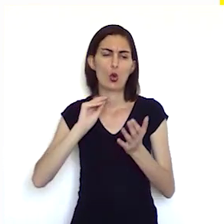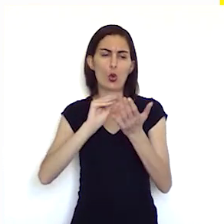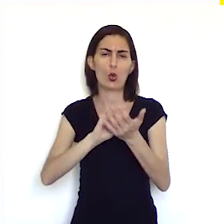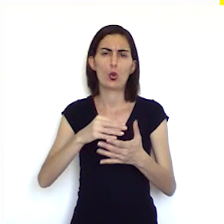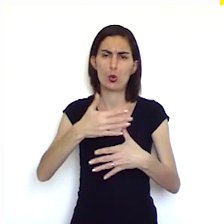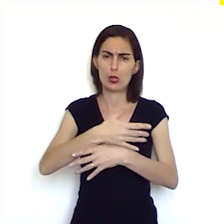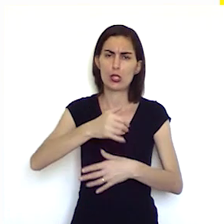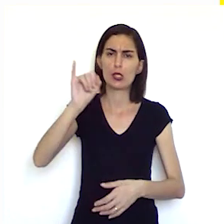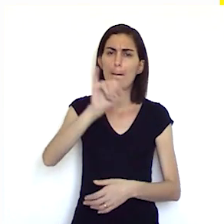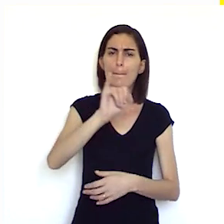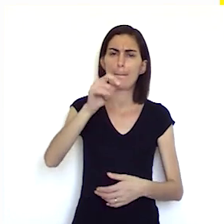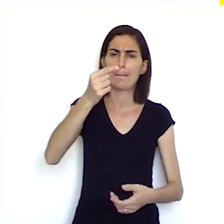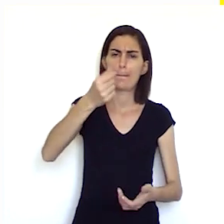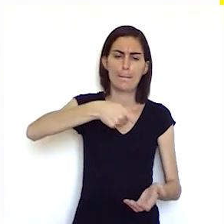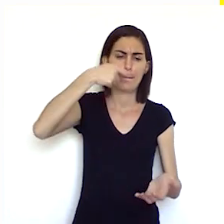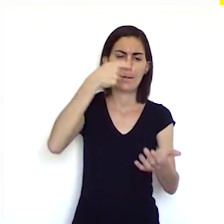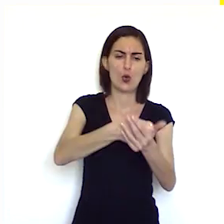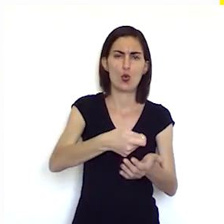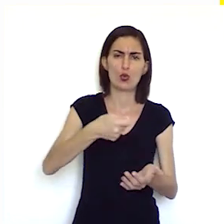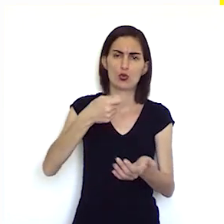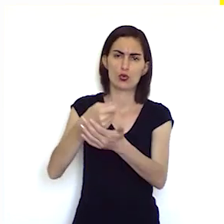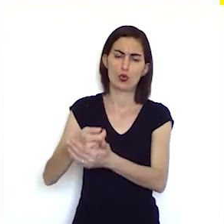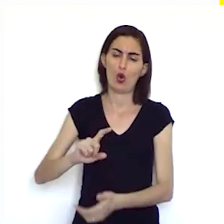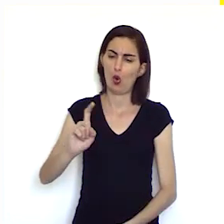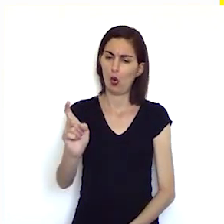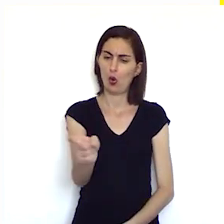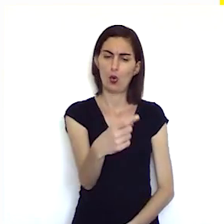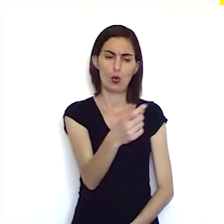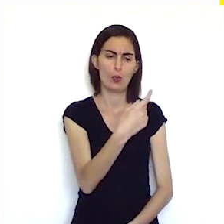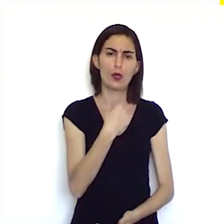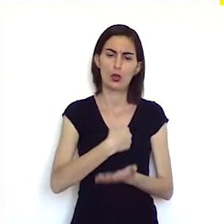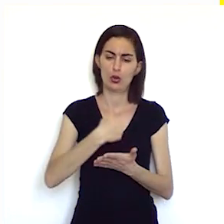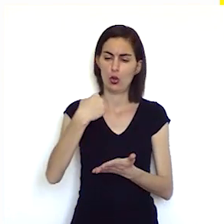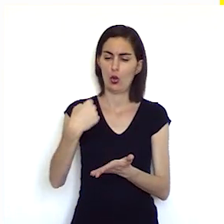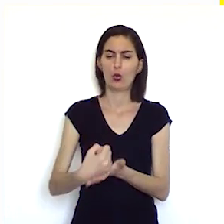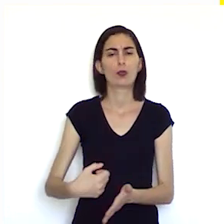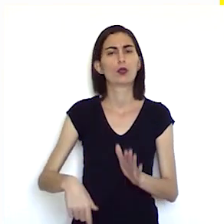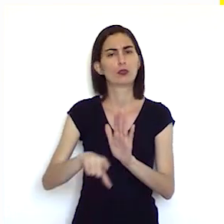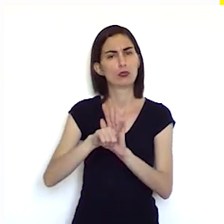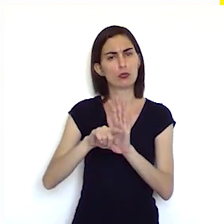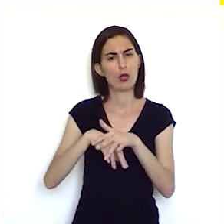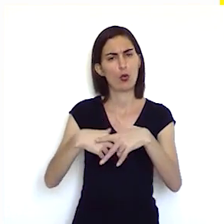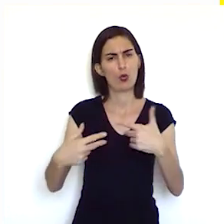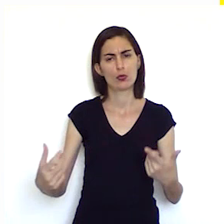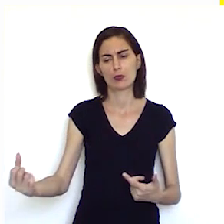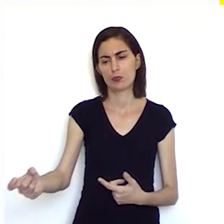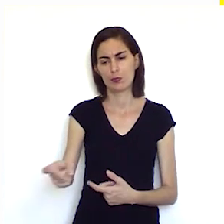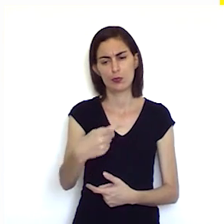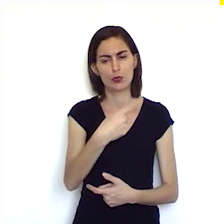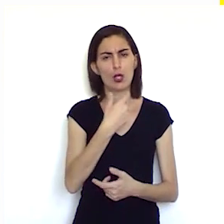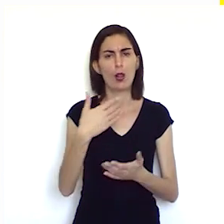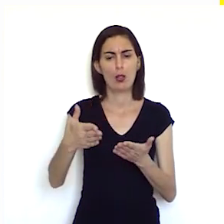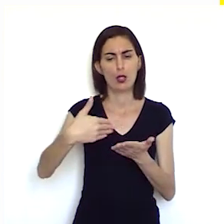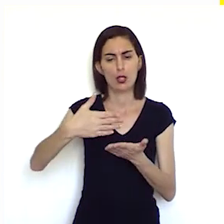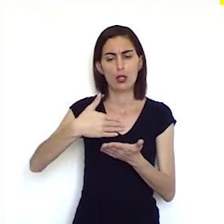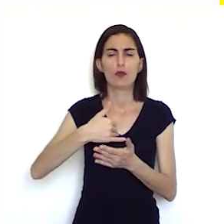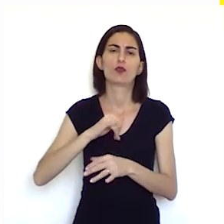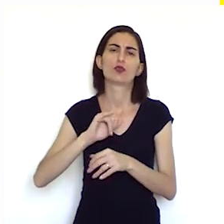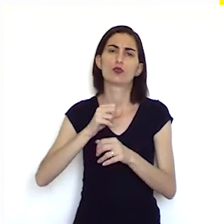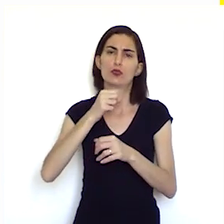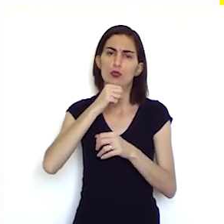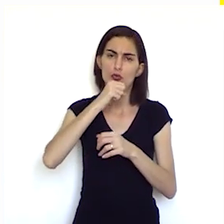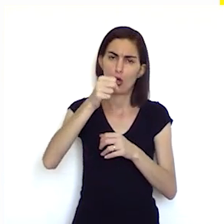de selo o Stamp Act que seria cobrado sobre os documentos legais livros e jornais que fossem